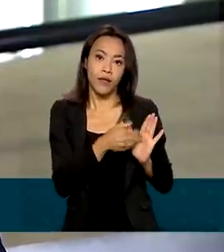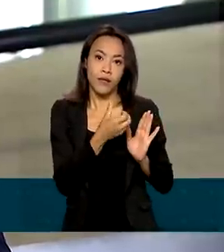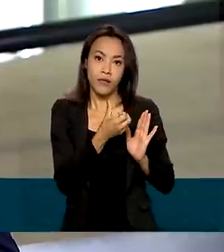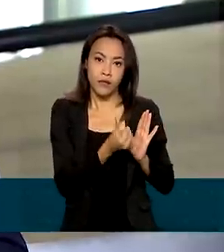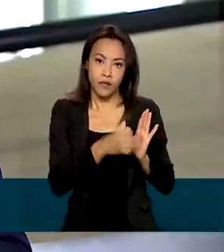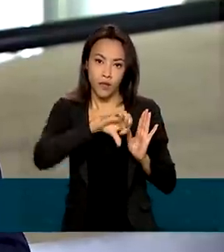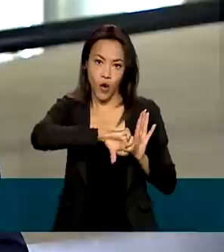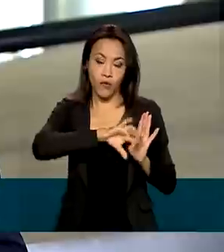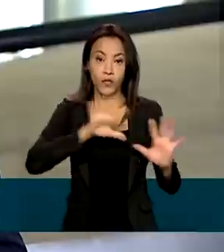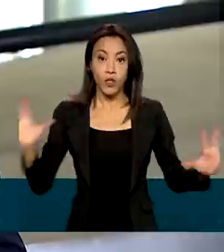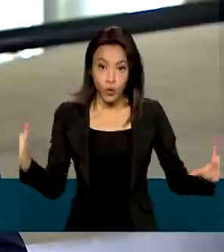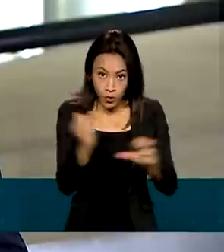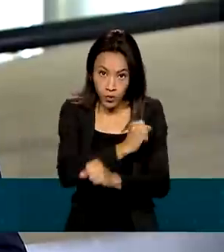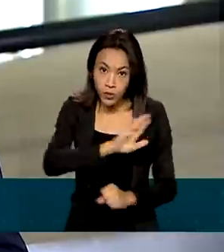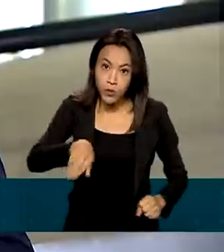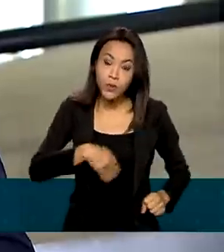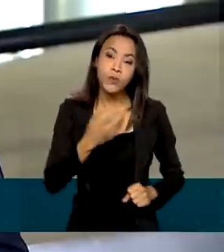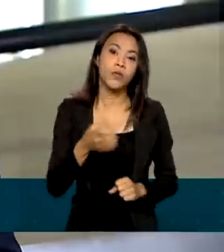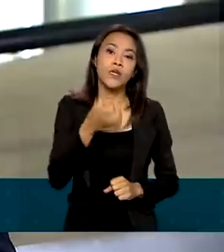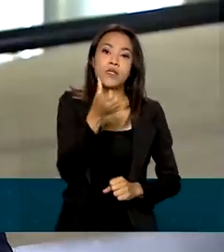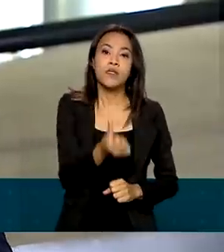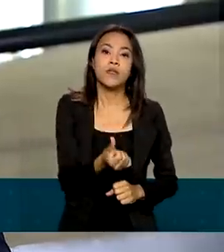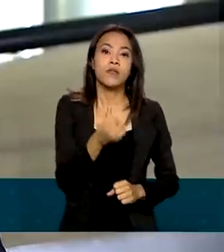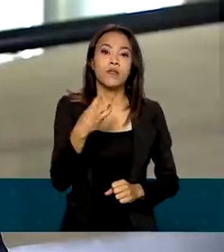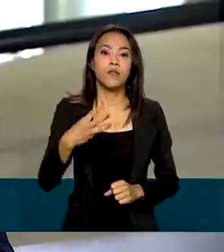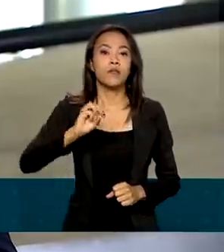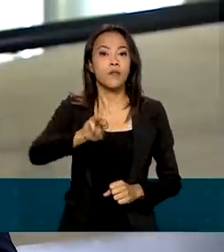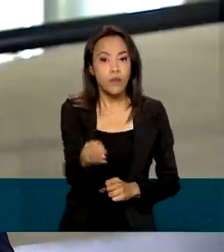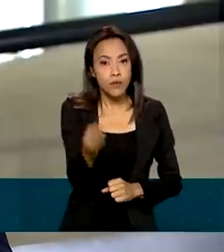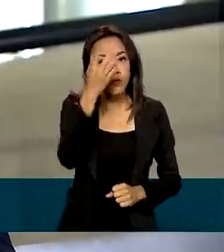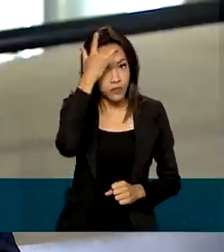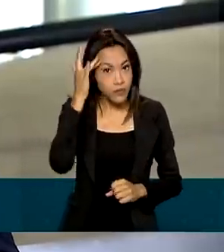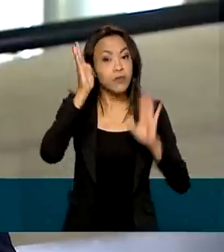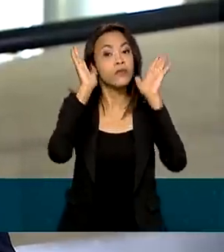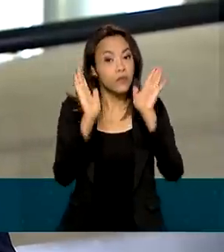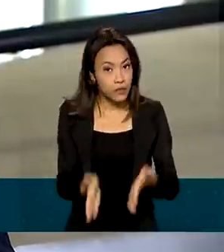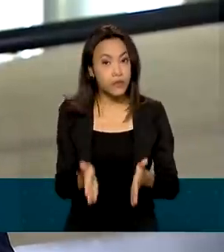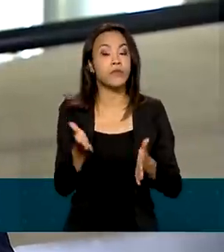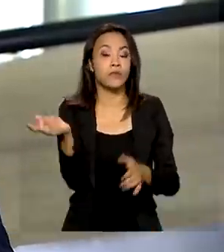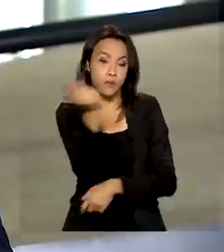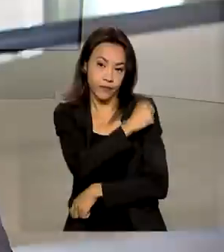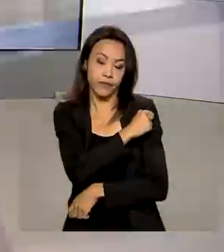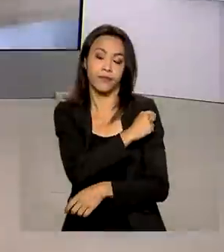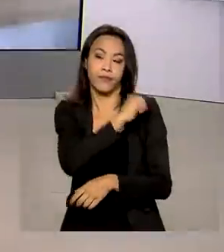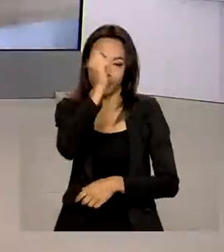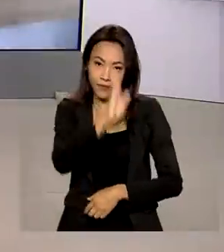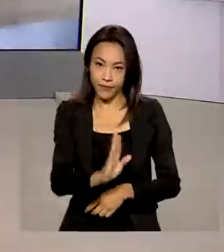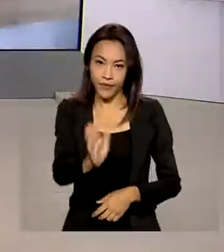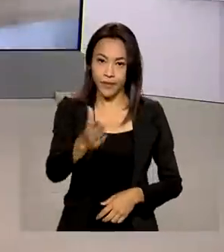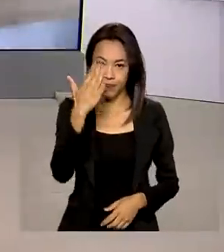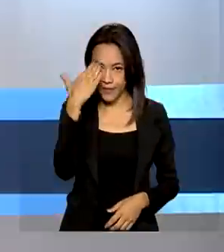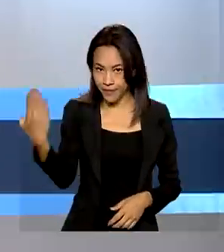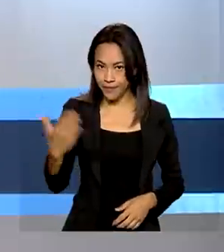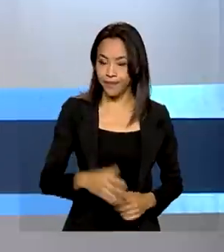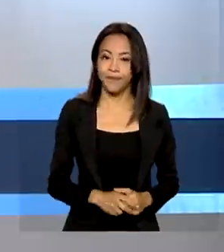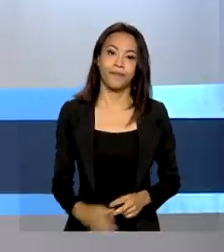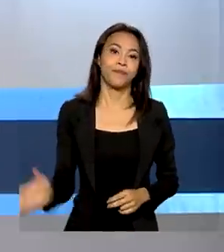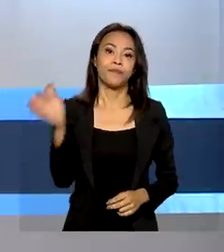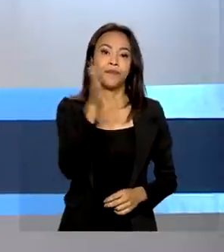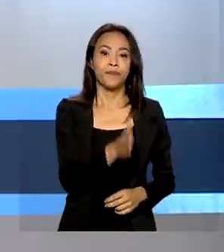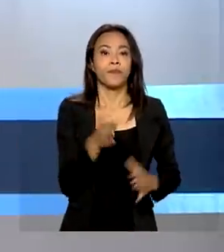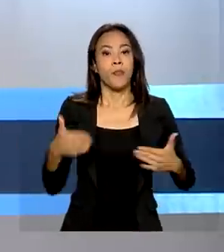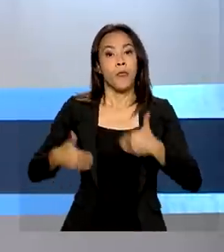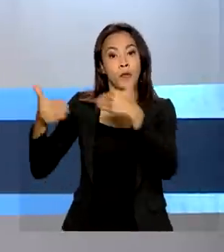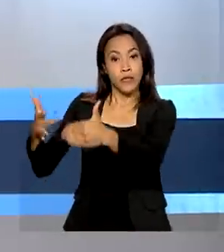total, cerca de 23 milhões de idosos já cumpriram esta etapa aqui no país. Natália. Obrigada, Glauco. O Ministério